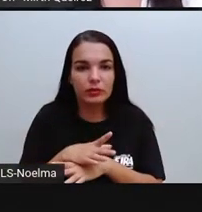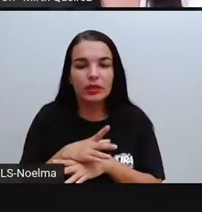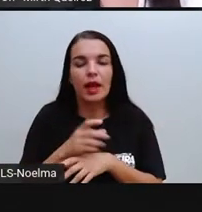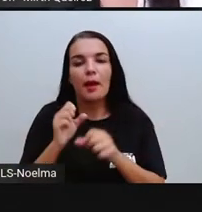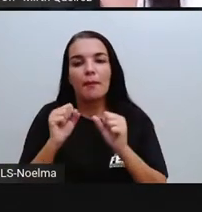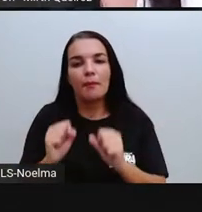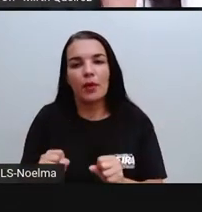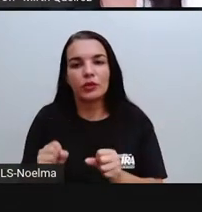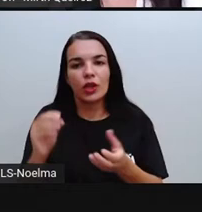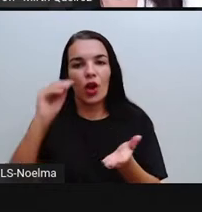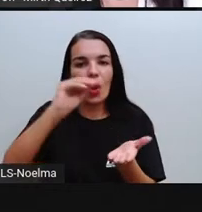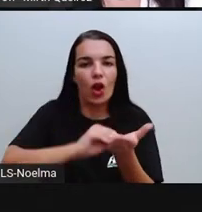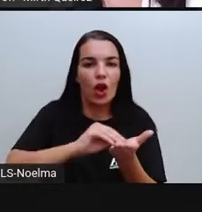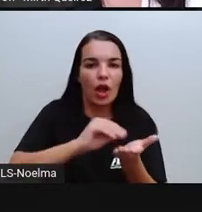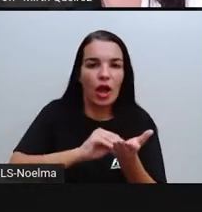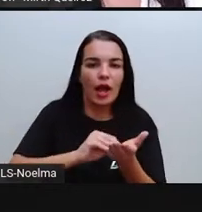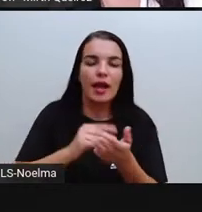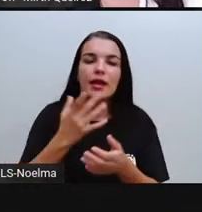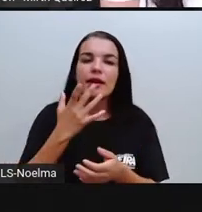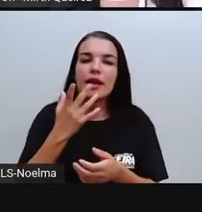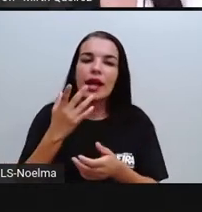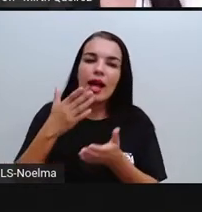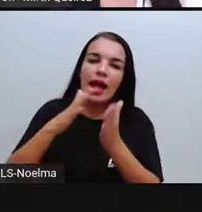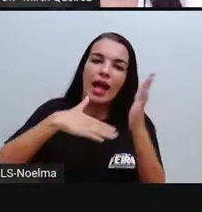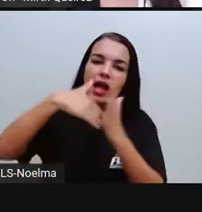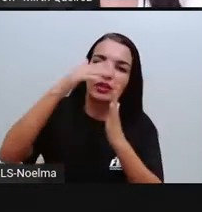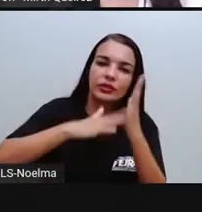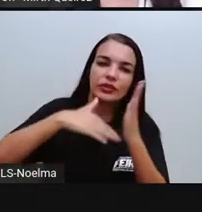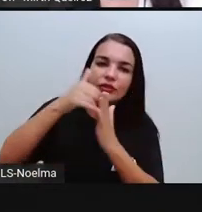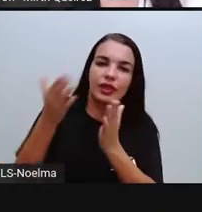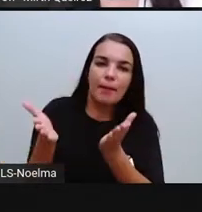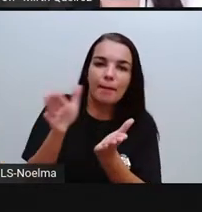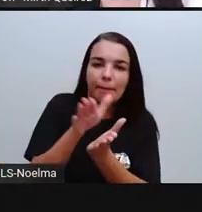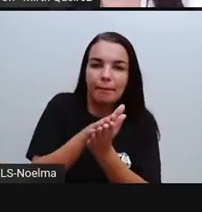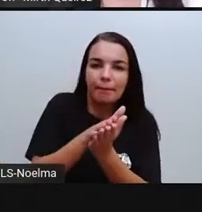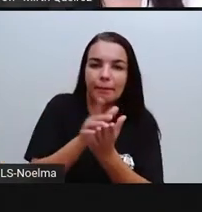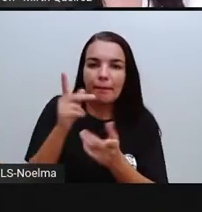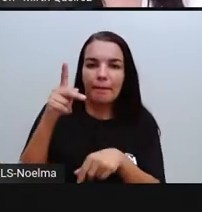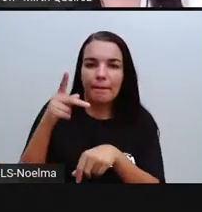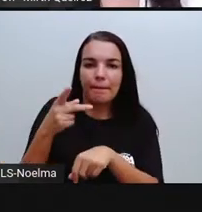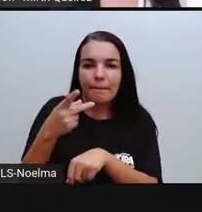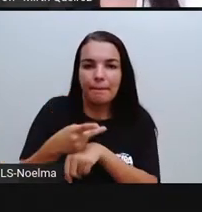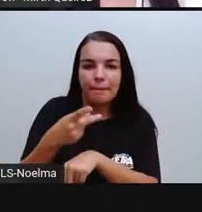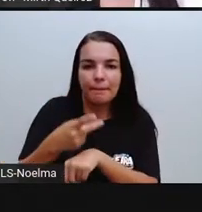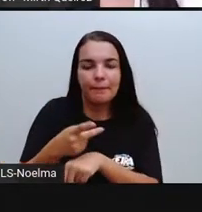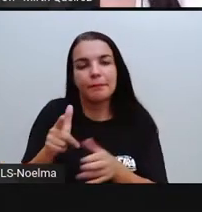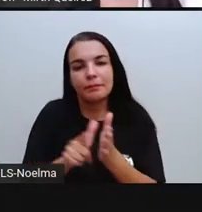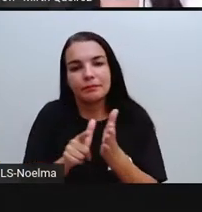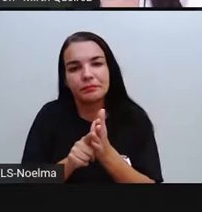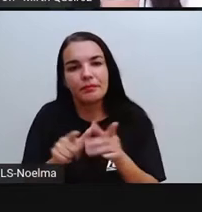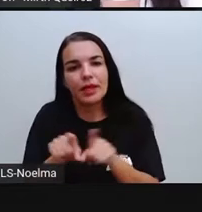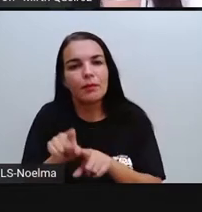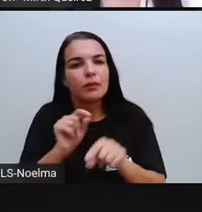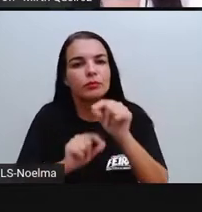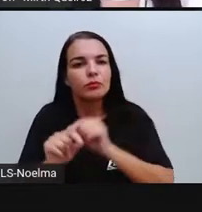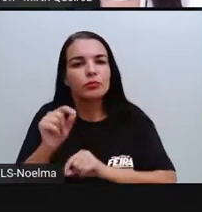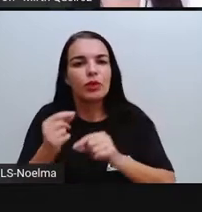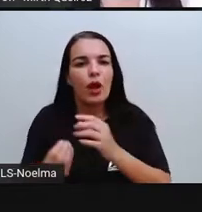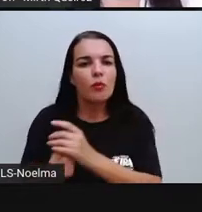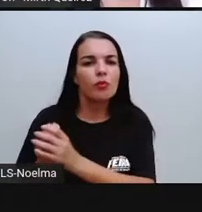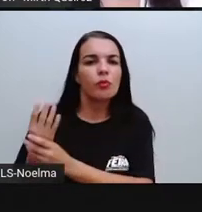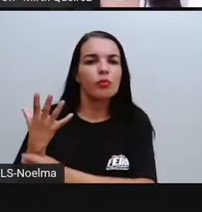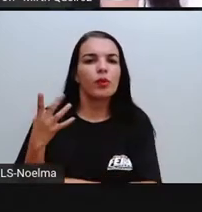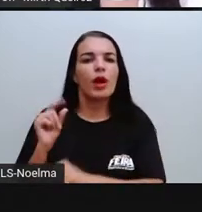coloca a tinta e depois se pressiona ali o papel. As prováveis origens aí da xilografura